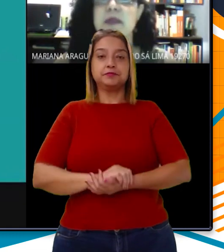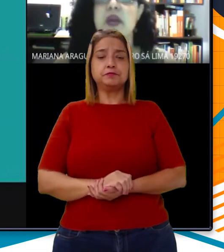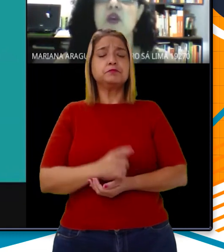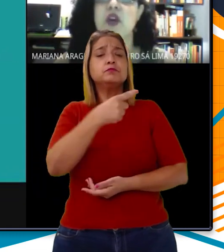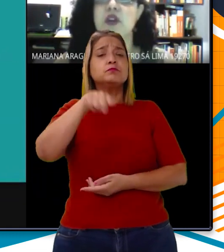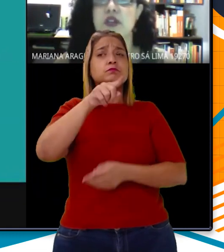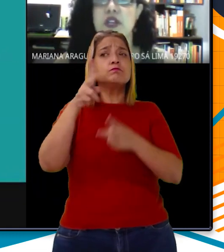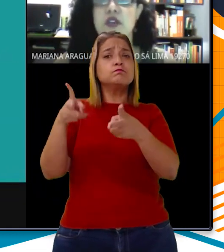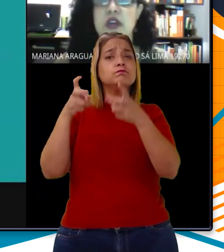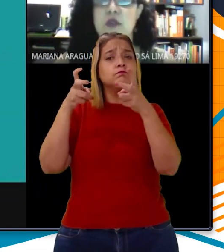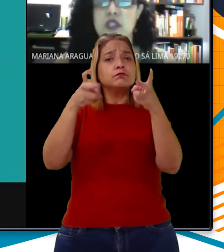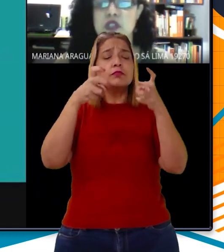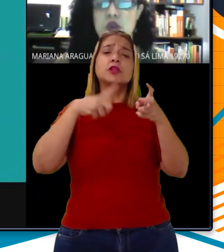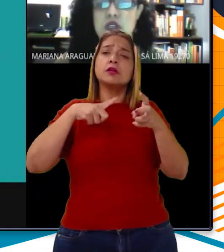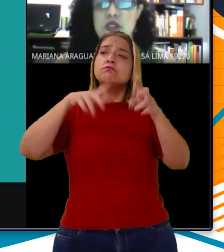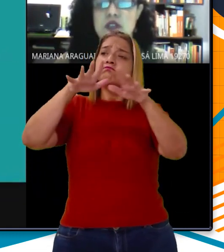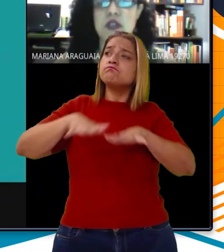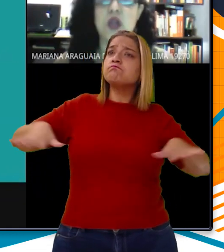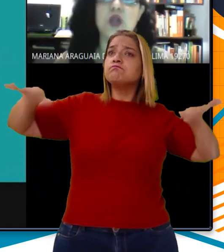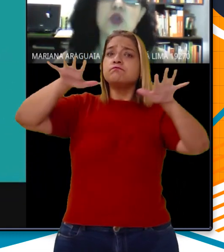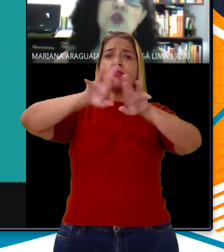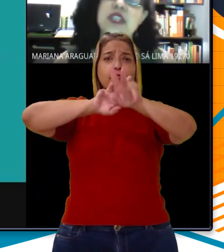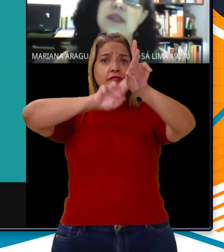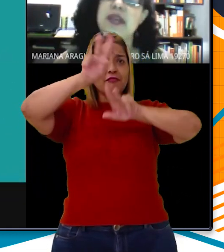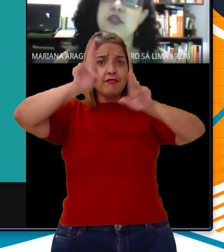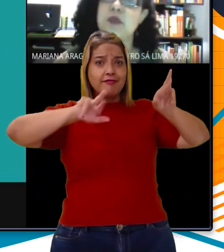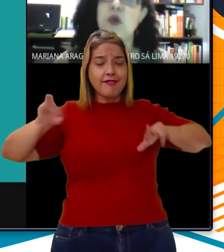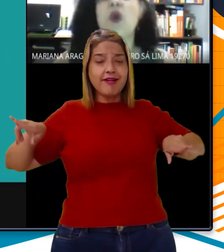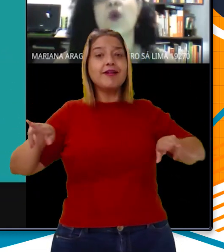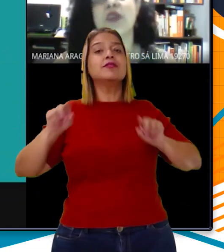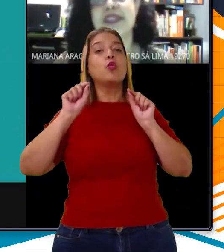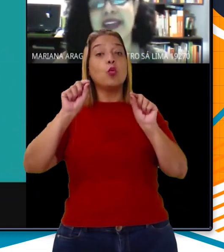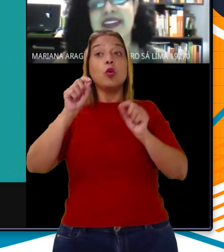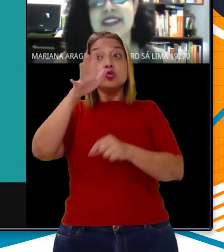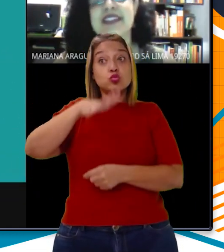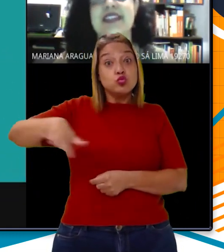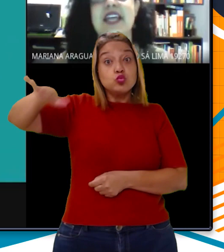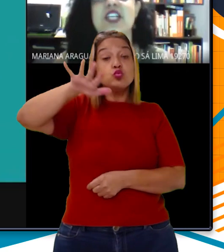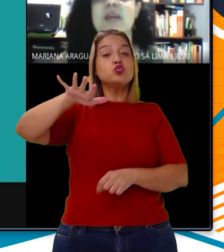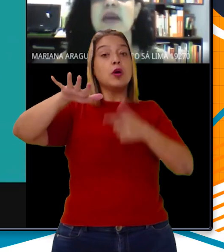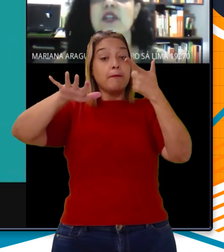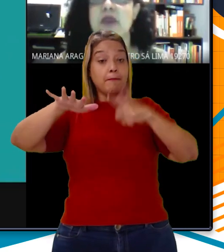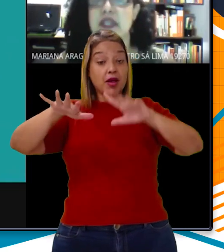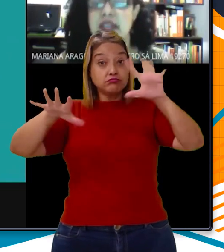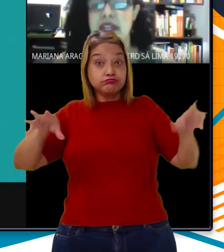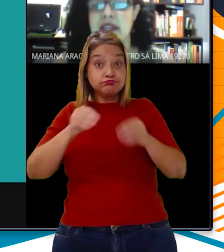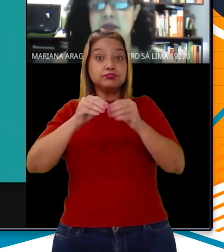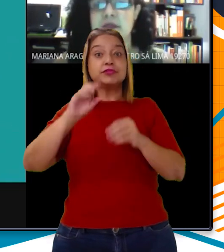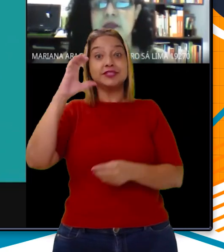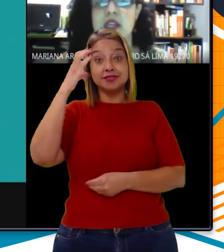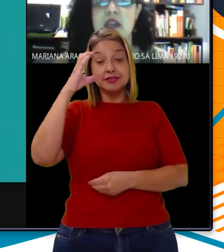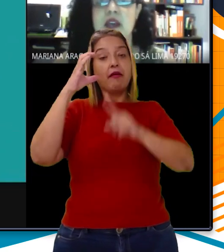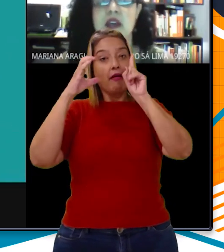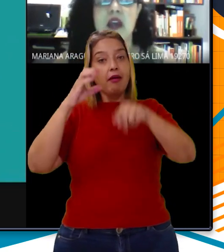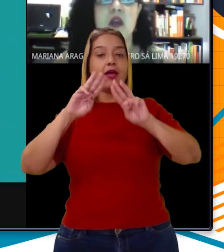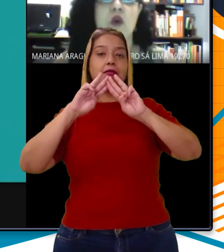percebeu que ao nosso redor há muitas coisas? Tudo isso e mais um pouco, em ciências, é chamado de matéria.